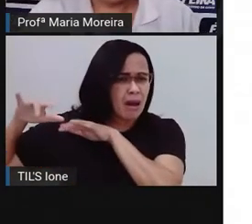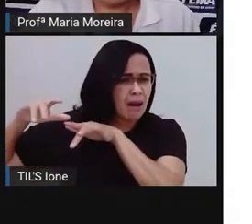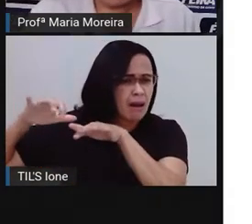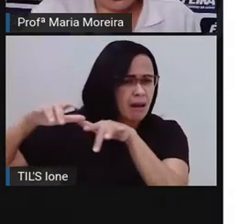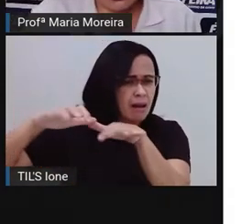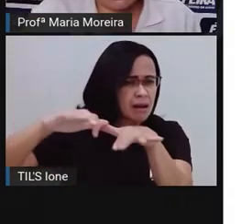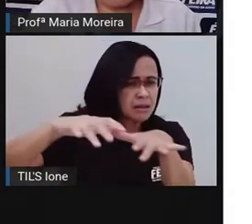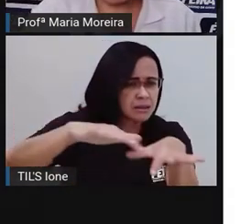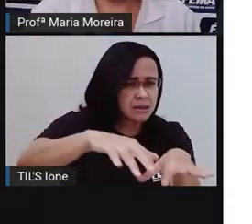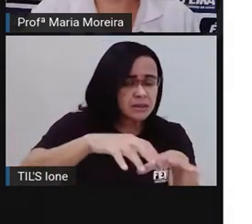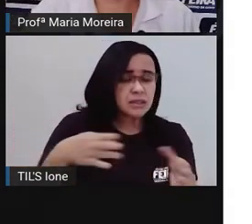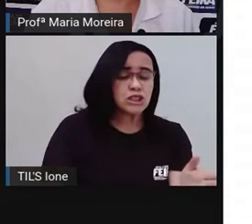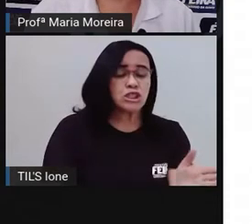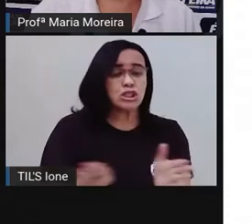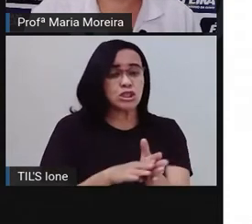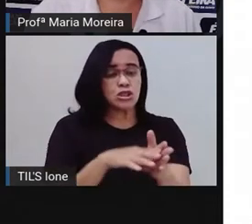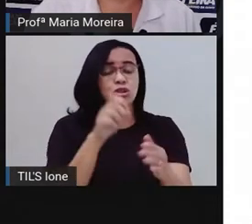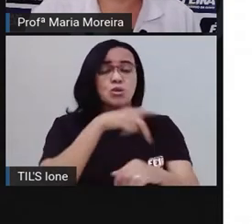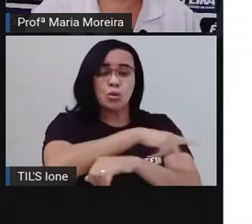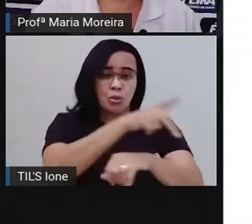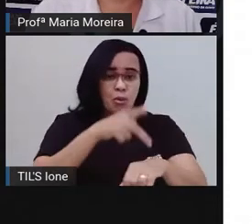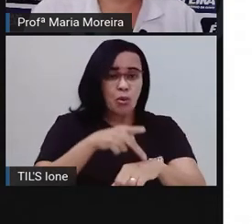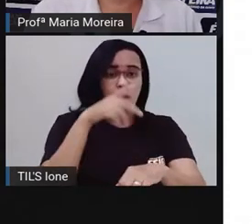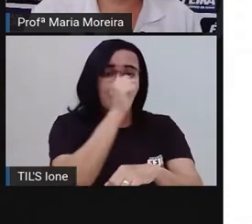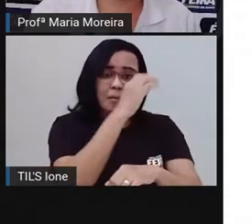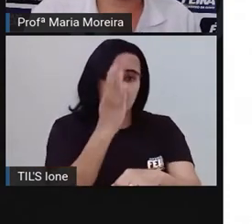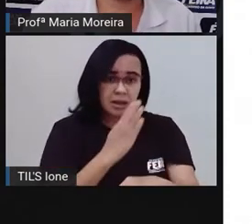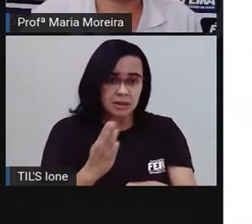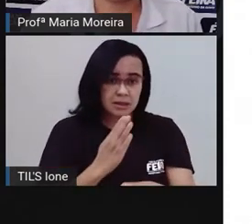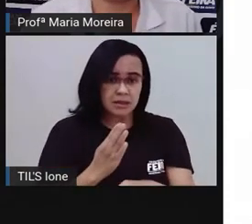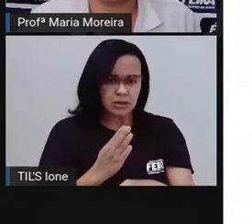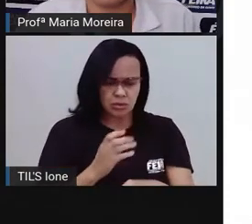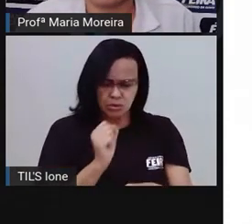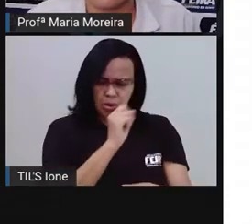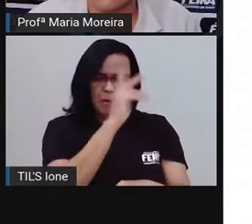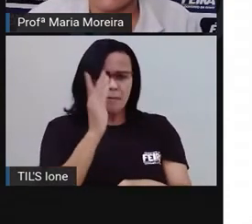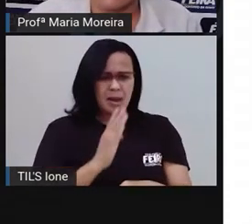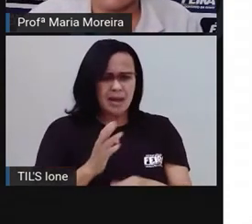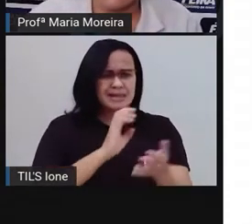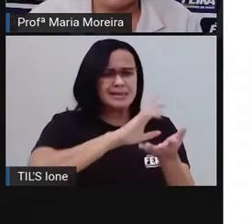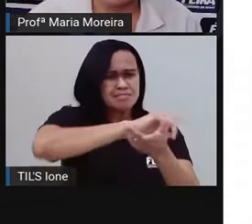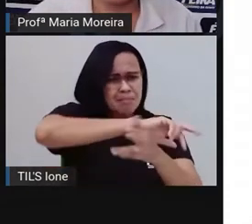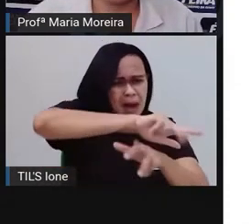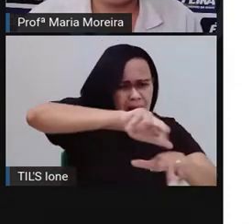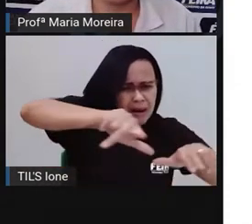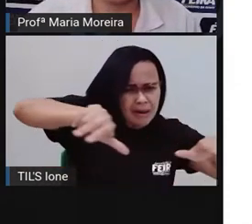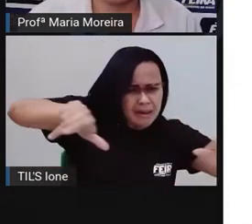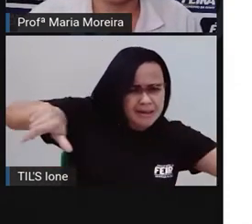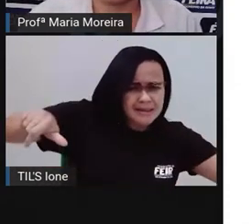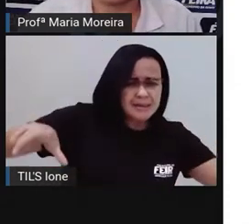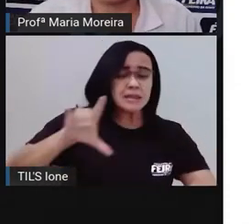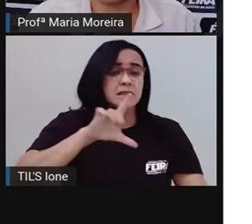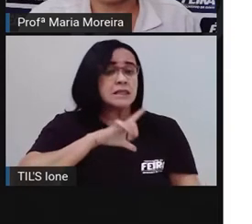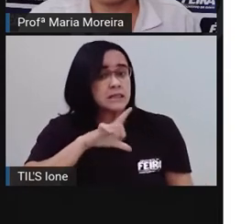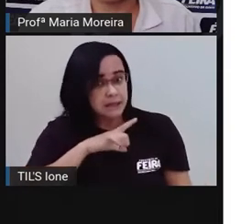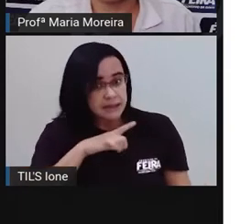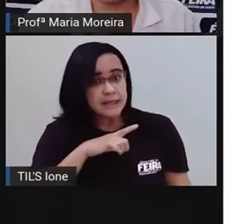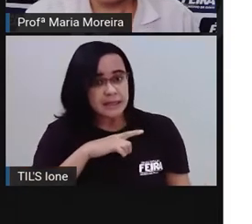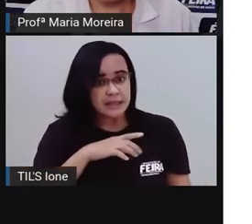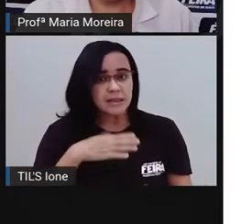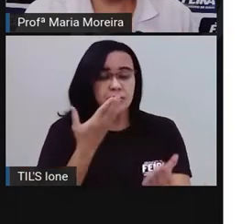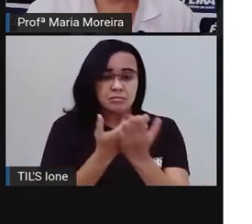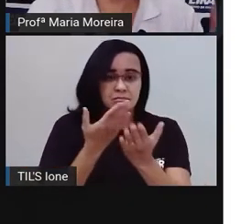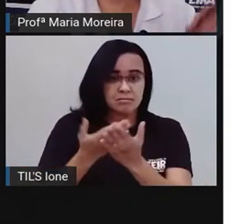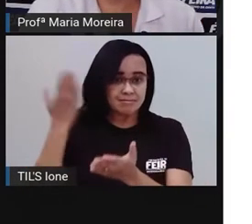aqui para o Brasil. Então, a gente sabe que o Brasil, ele tem o que? Uma diversidade muito grande, né? A gente falou aí já em outras aulas.